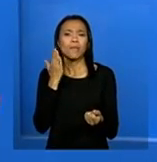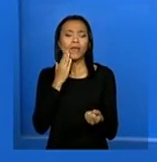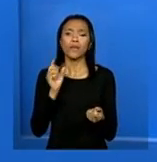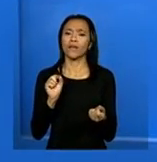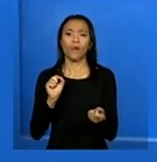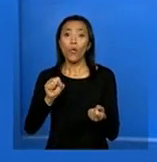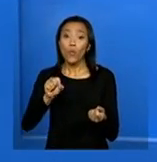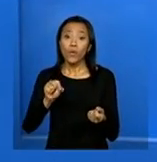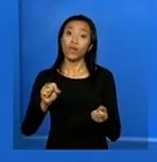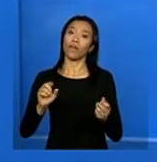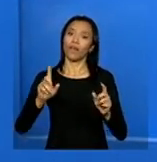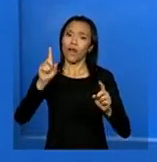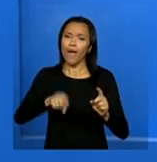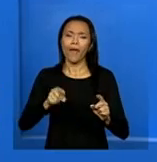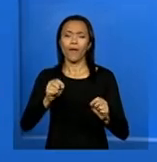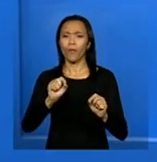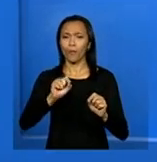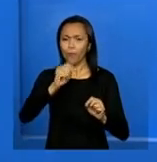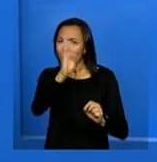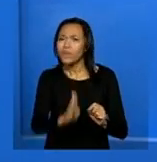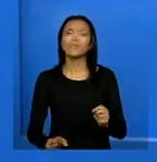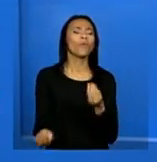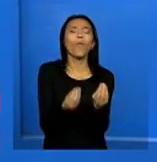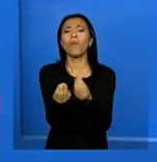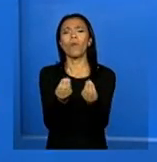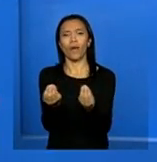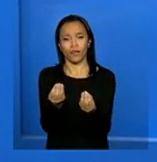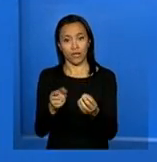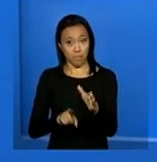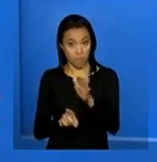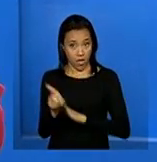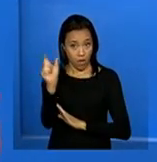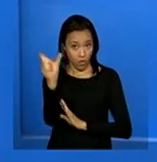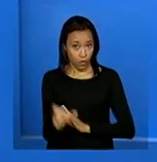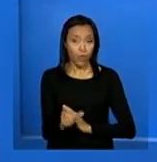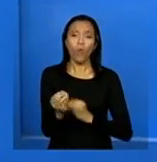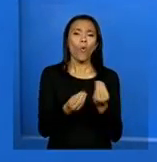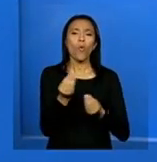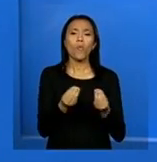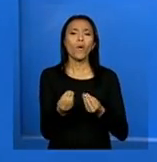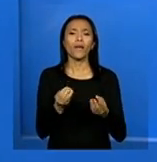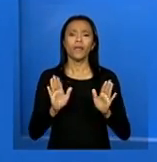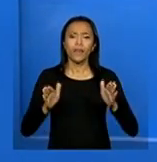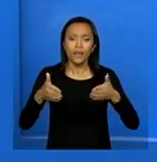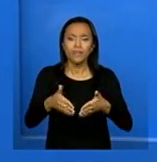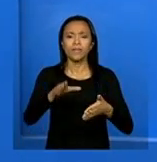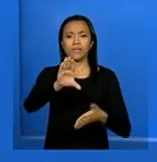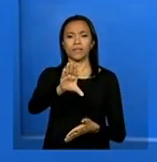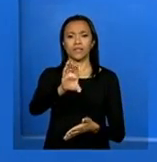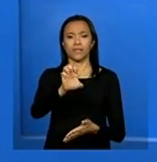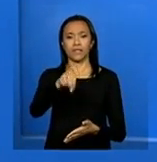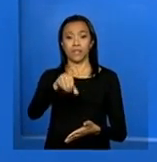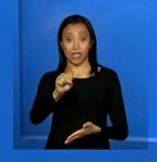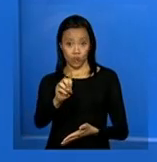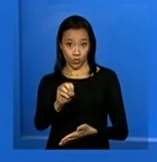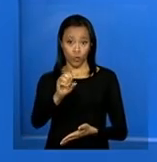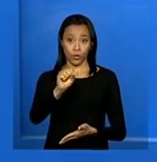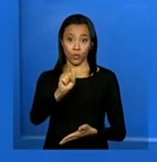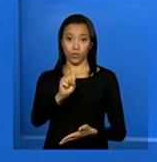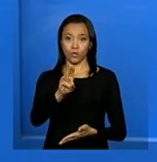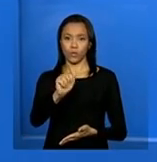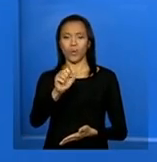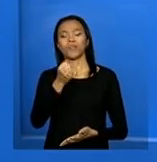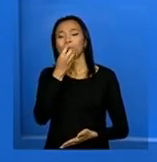sobre aquilo que é o Brasil. Luiz Otávio, como é que funciona o Censo Suas? Bom dia. Bom dia,